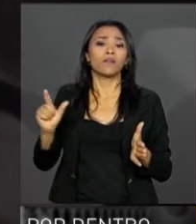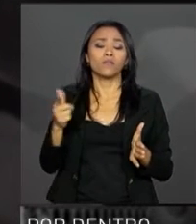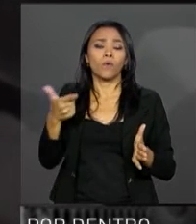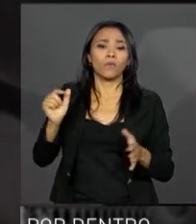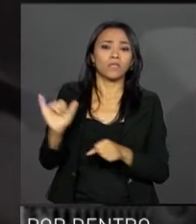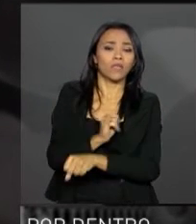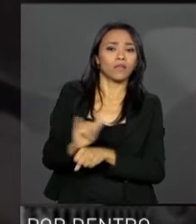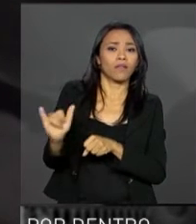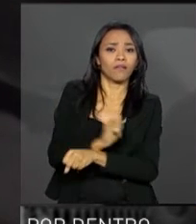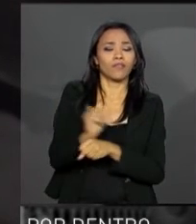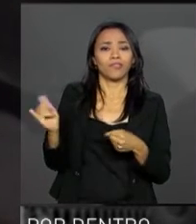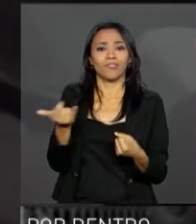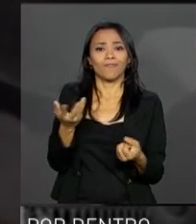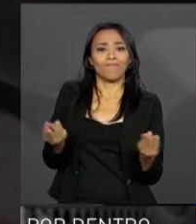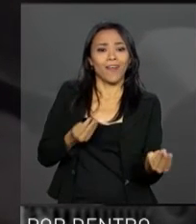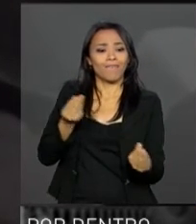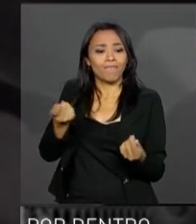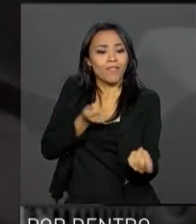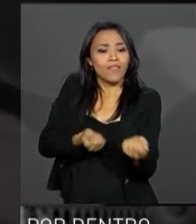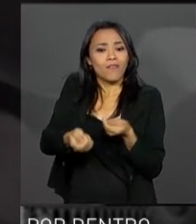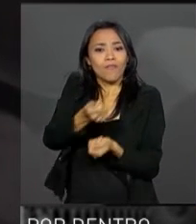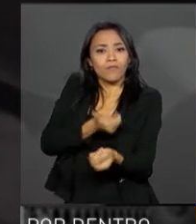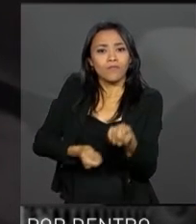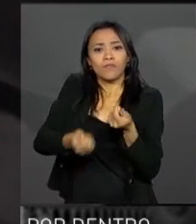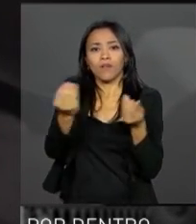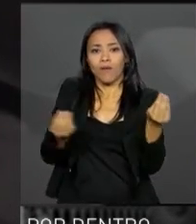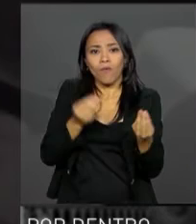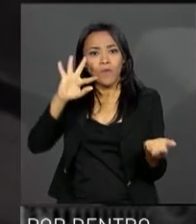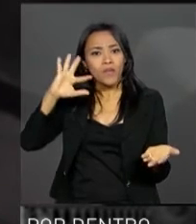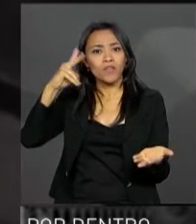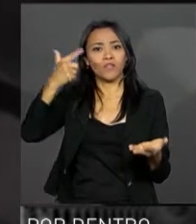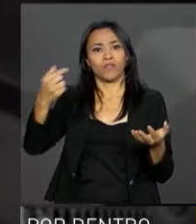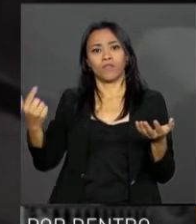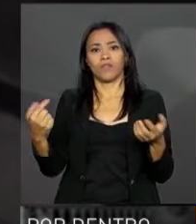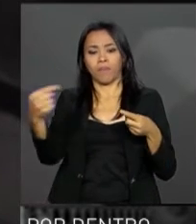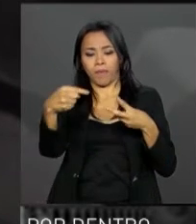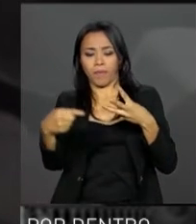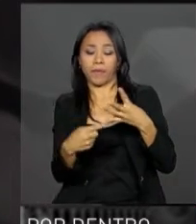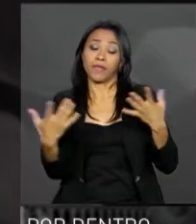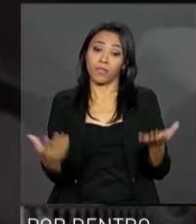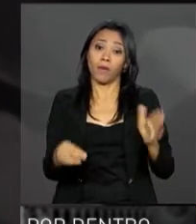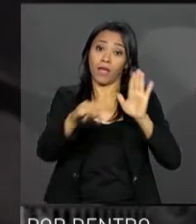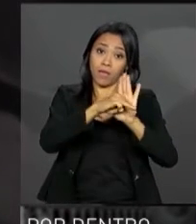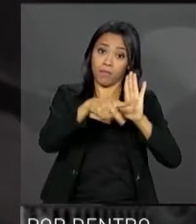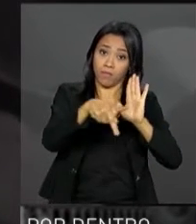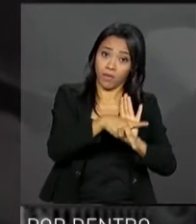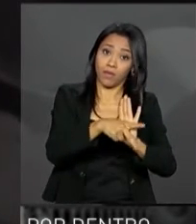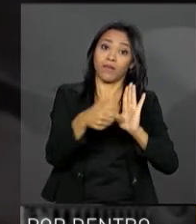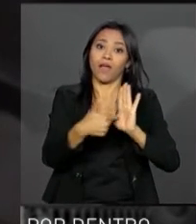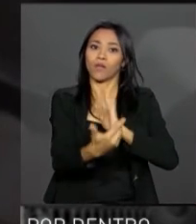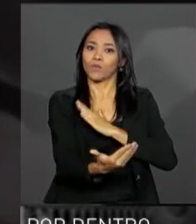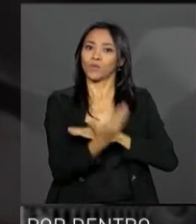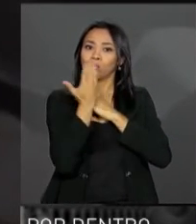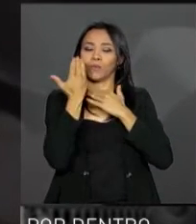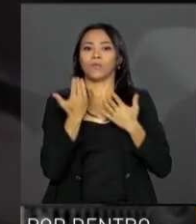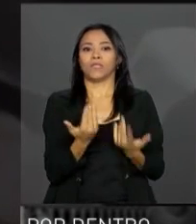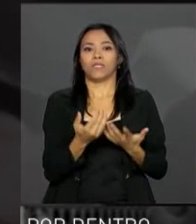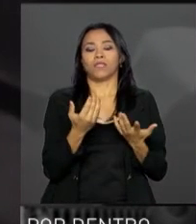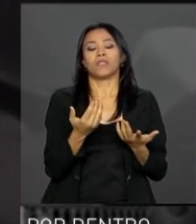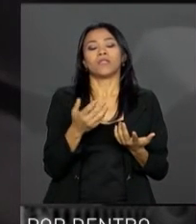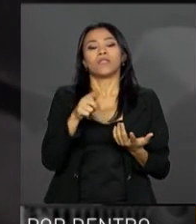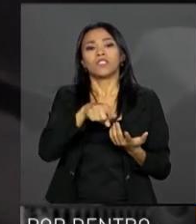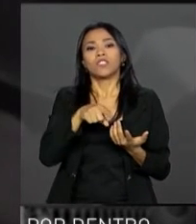possibilitar a renegociação desses agricultores. Então, a MP 759 traz essa abertura no sentido de se